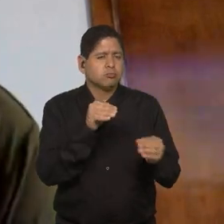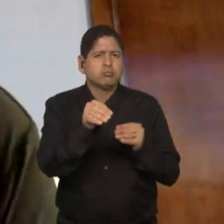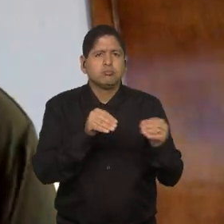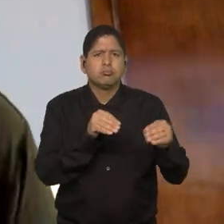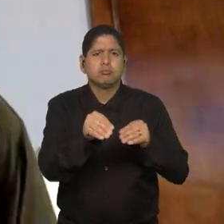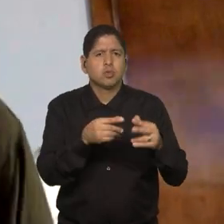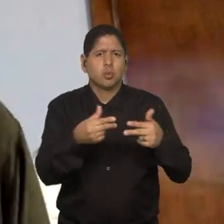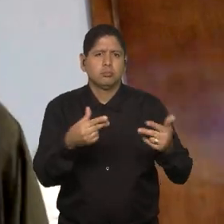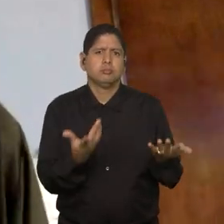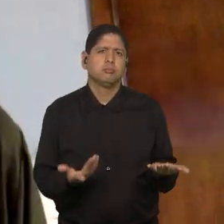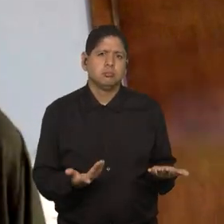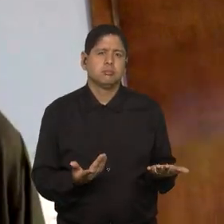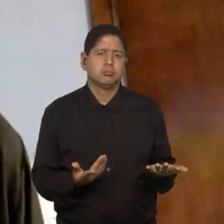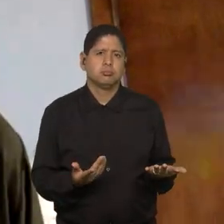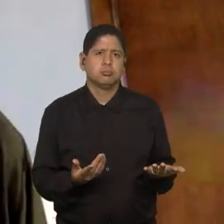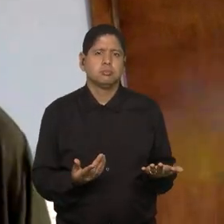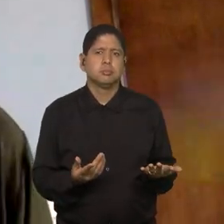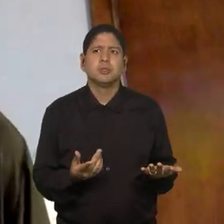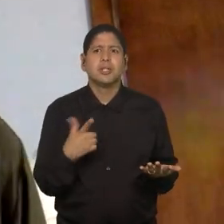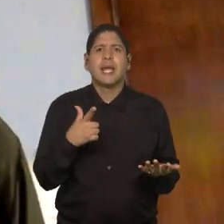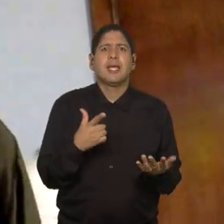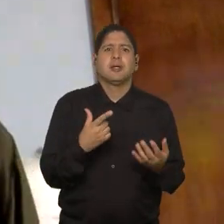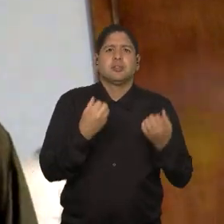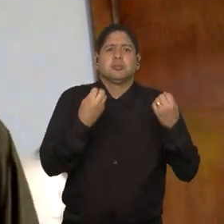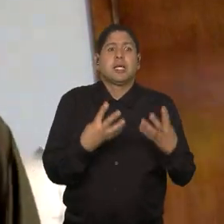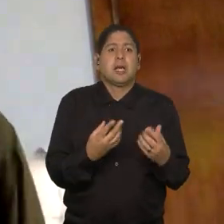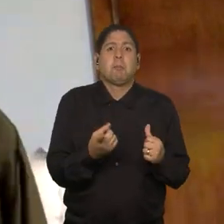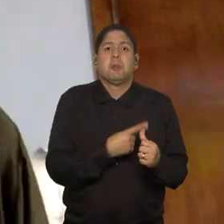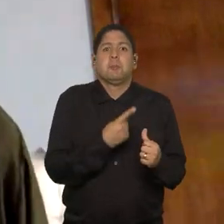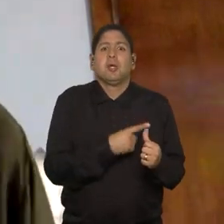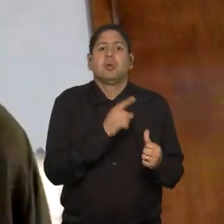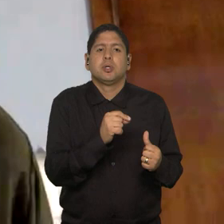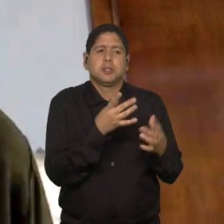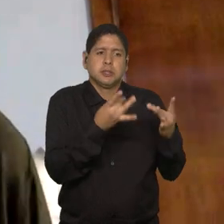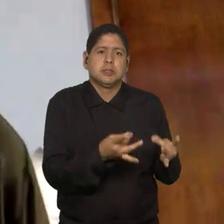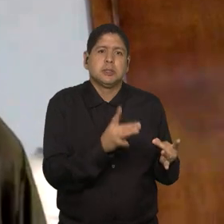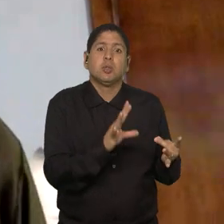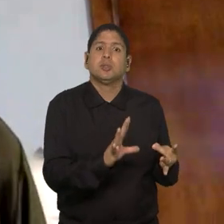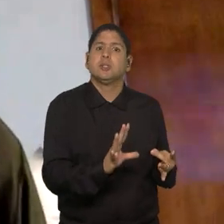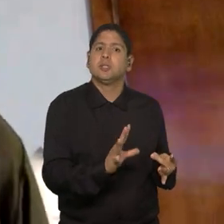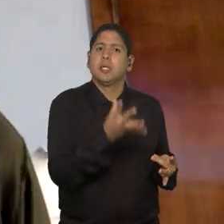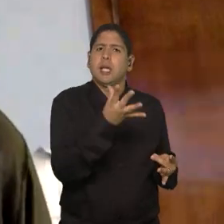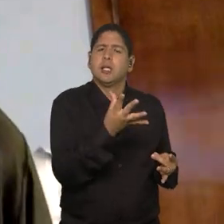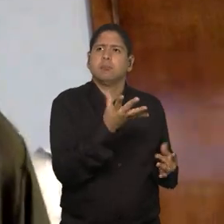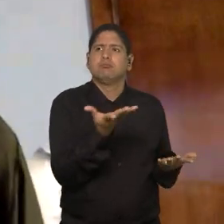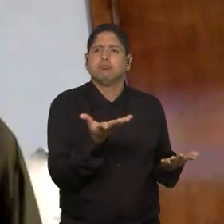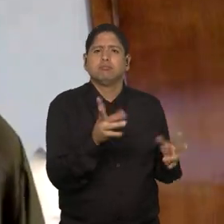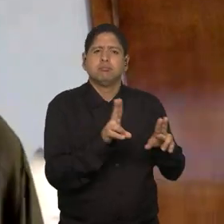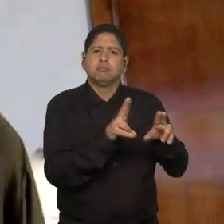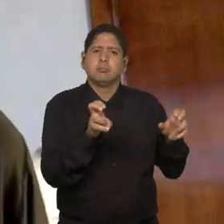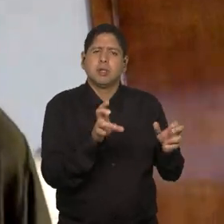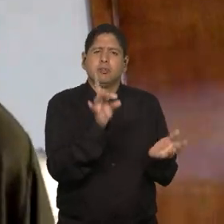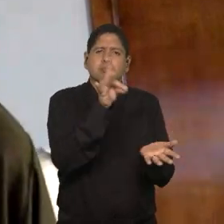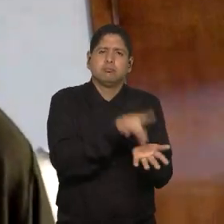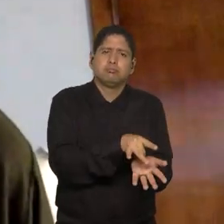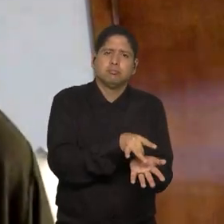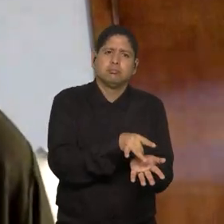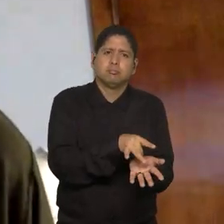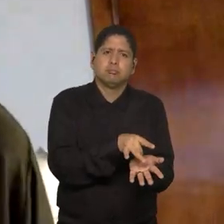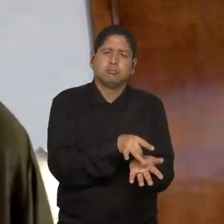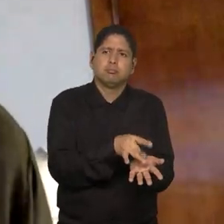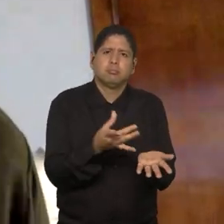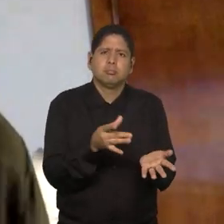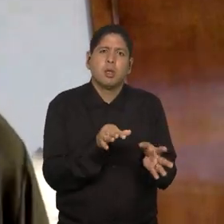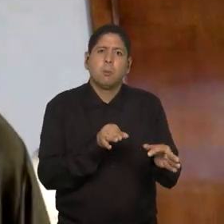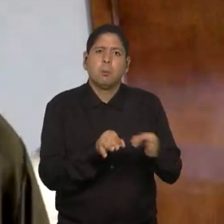efetivamente. Então, tem um diagnóstico primeiro do que acontece em termos de oficial, de